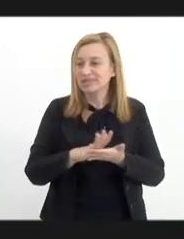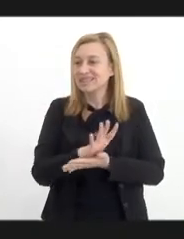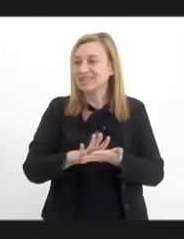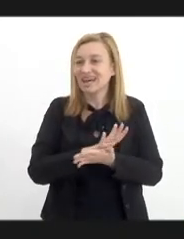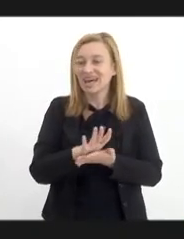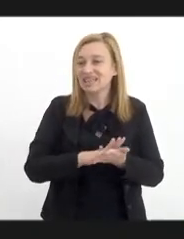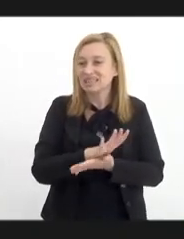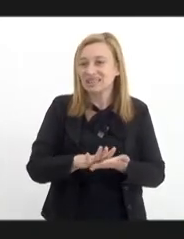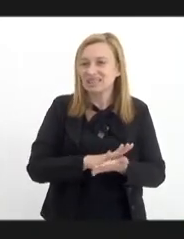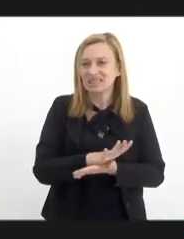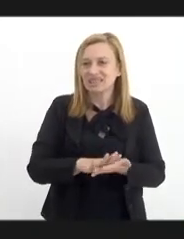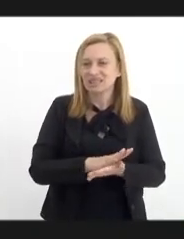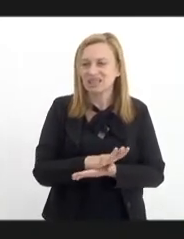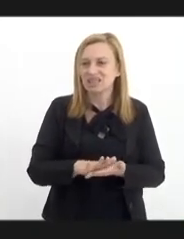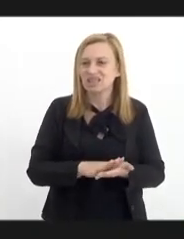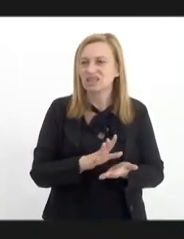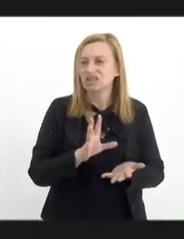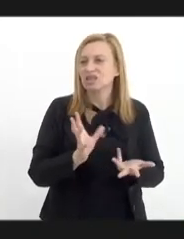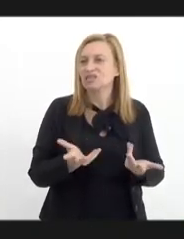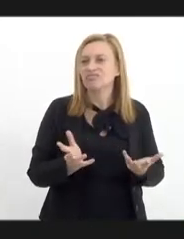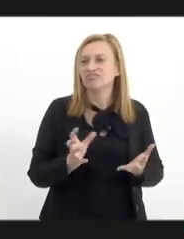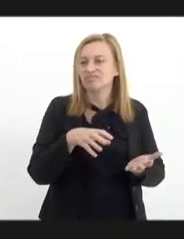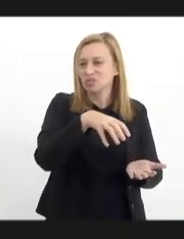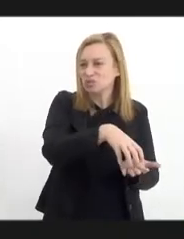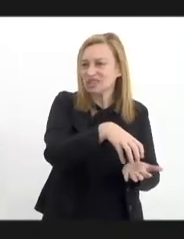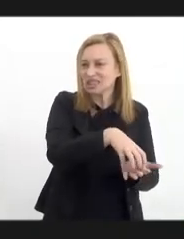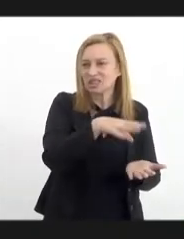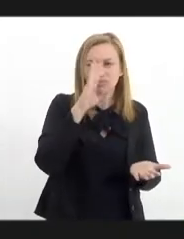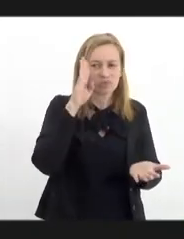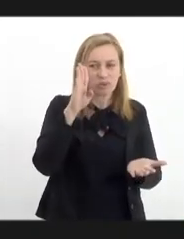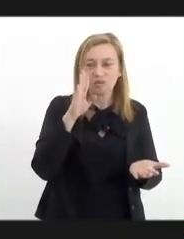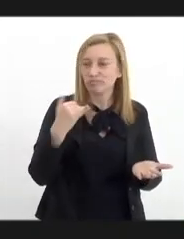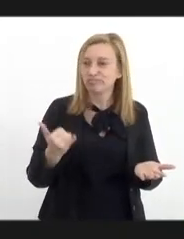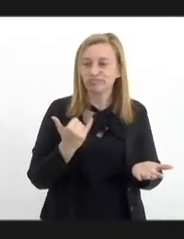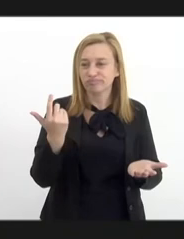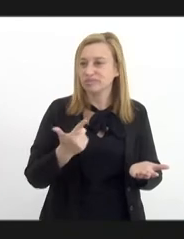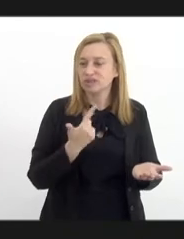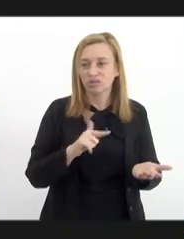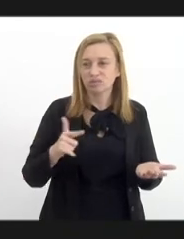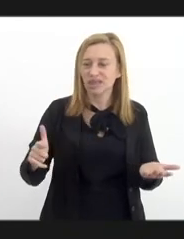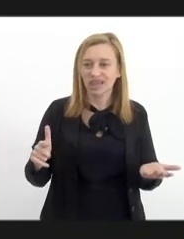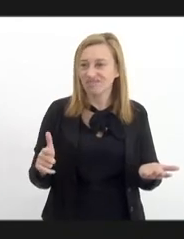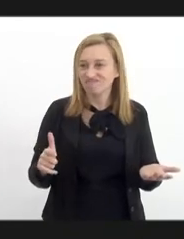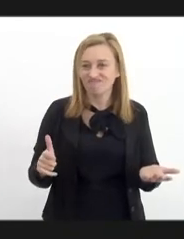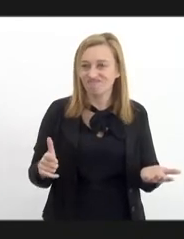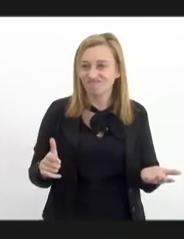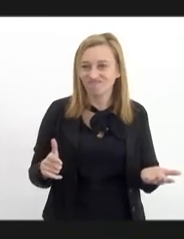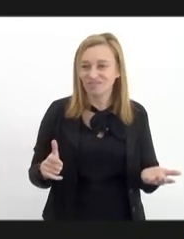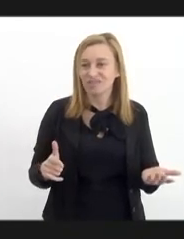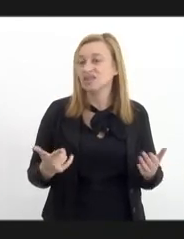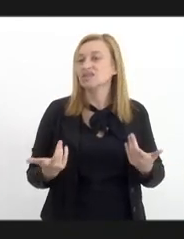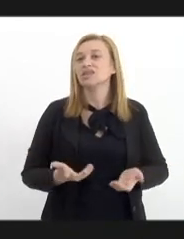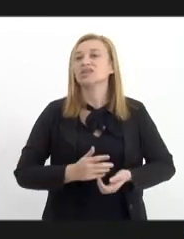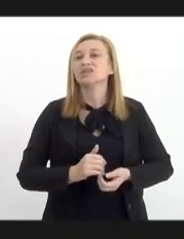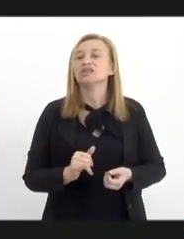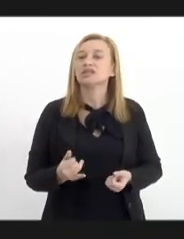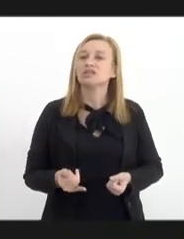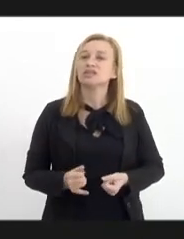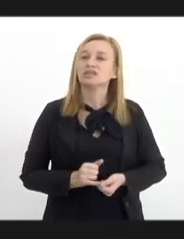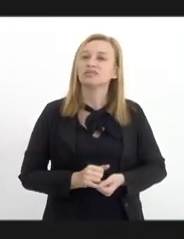dispositivo, não tem um centro pop que funciona mesmo, não tem um consório na rua com um dispositivo para poder fazer as articulações,